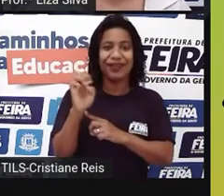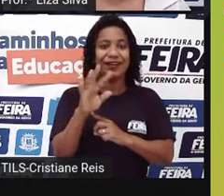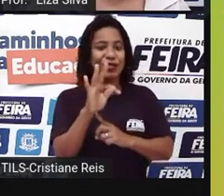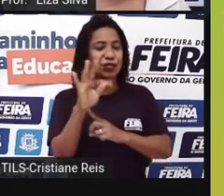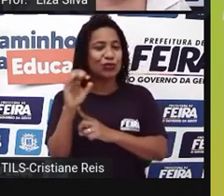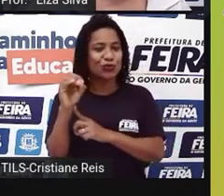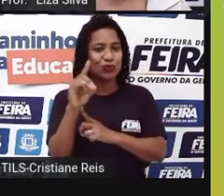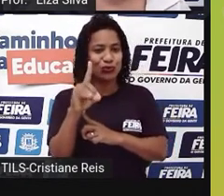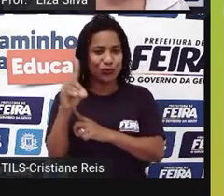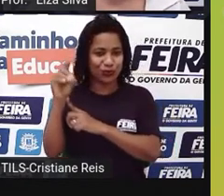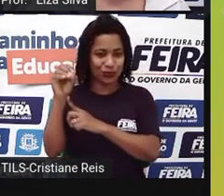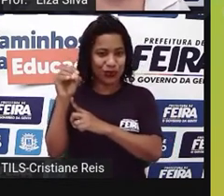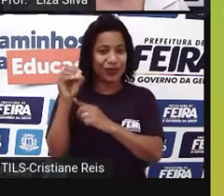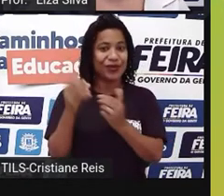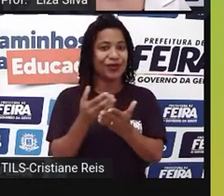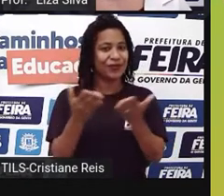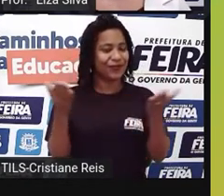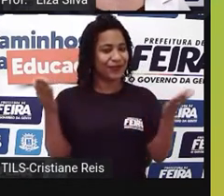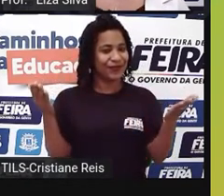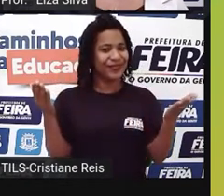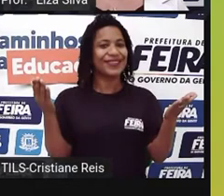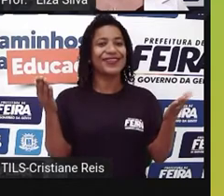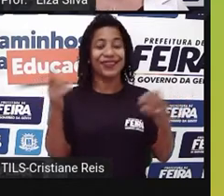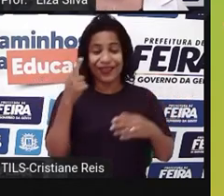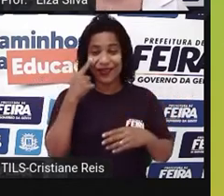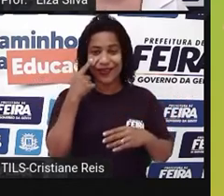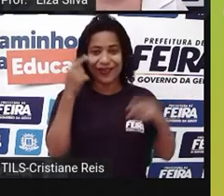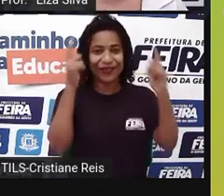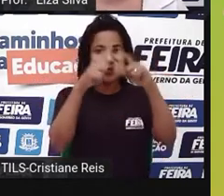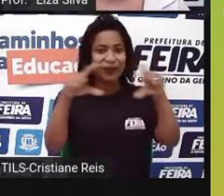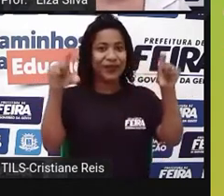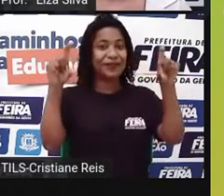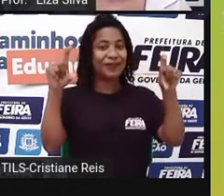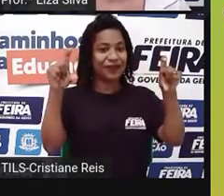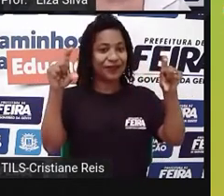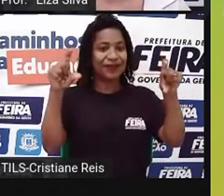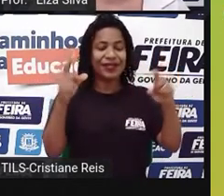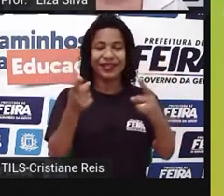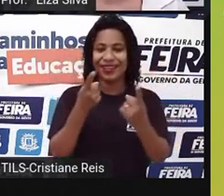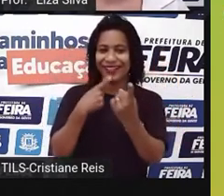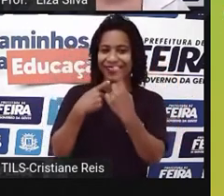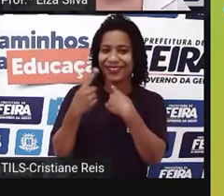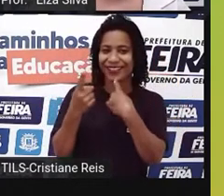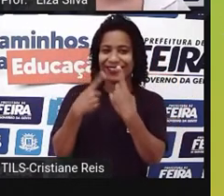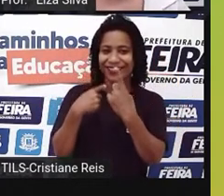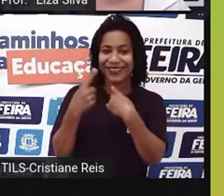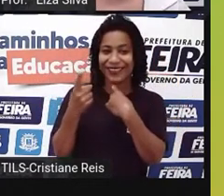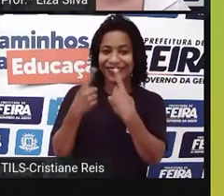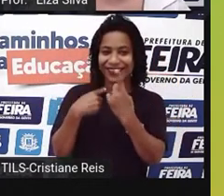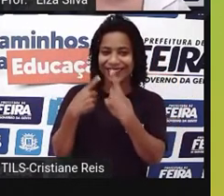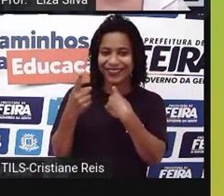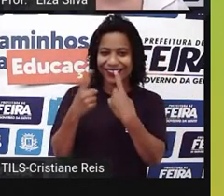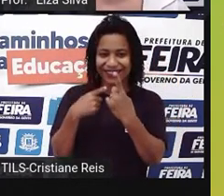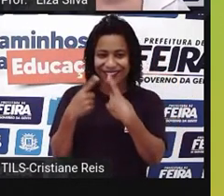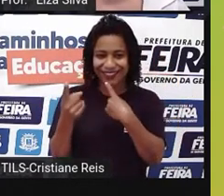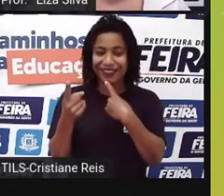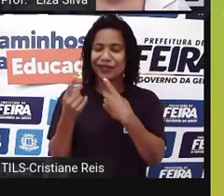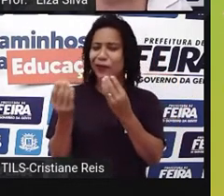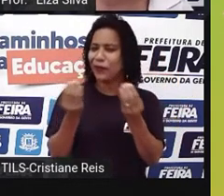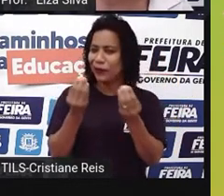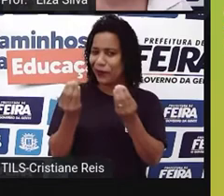E para isto, olha o tema que é interessante de nossa aula de hoje. Interview. Entrevista.